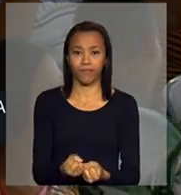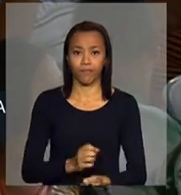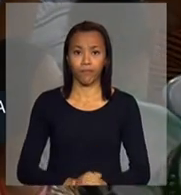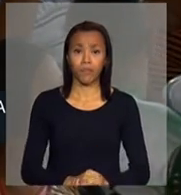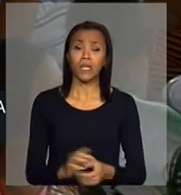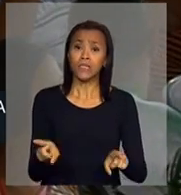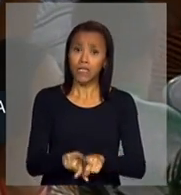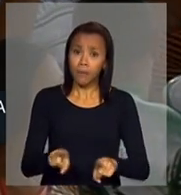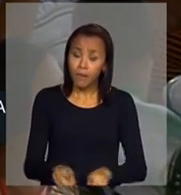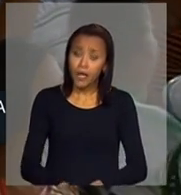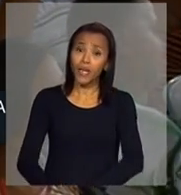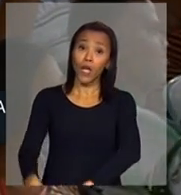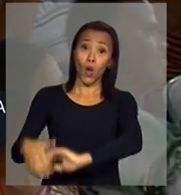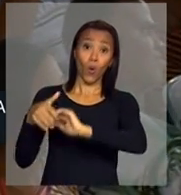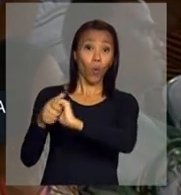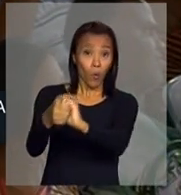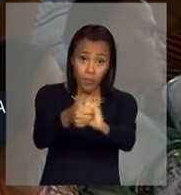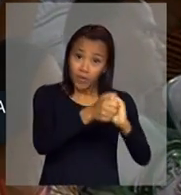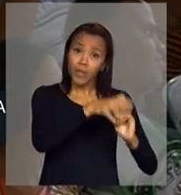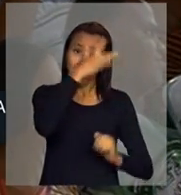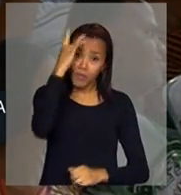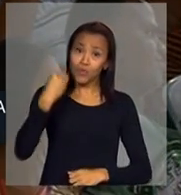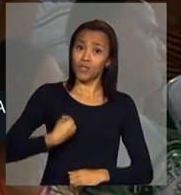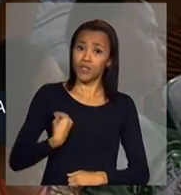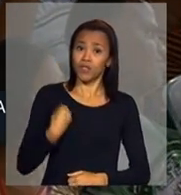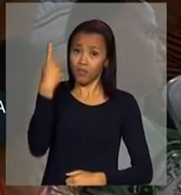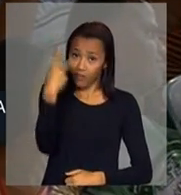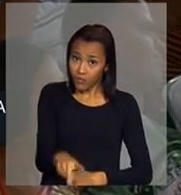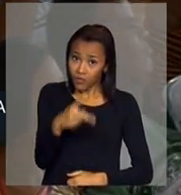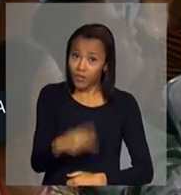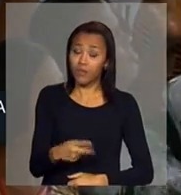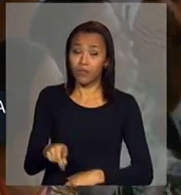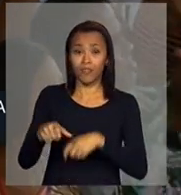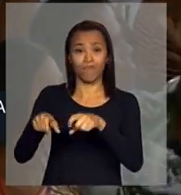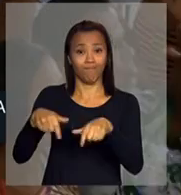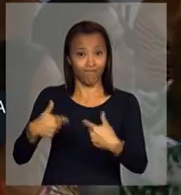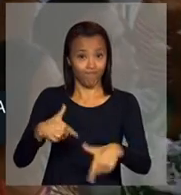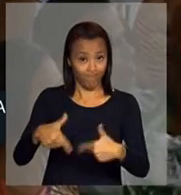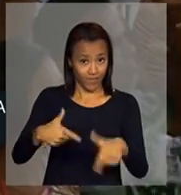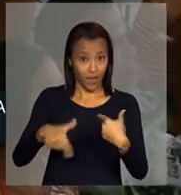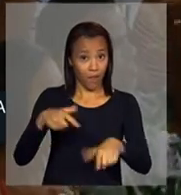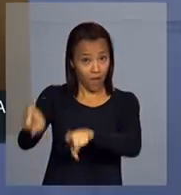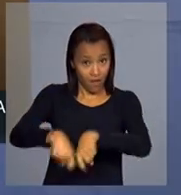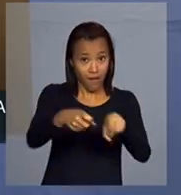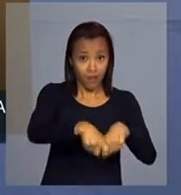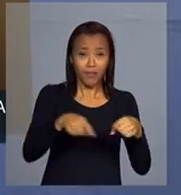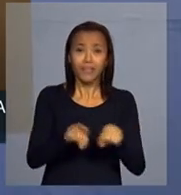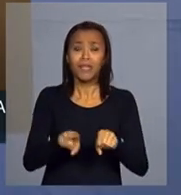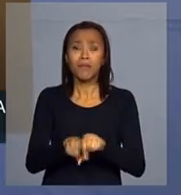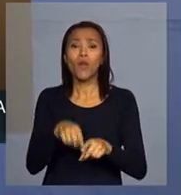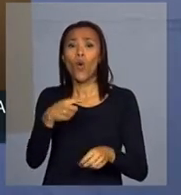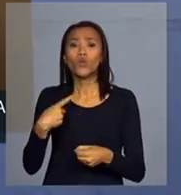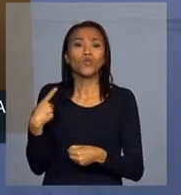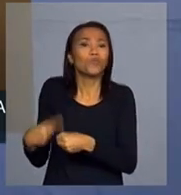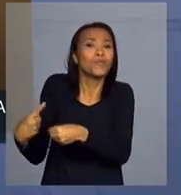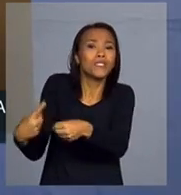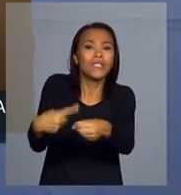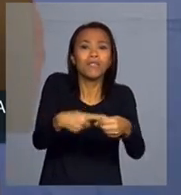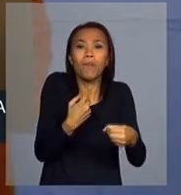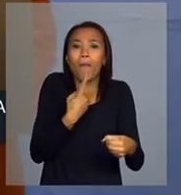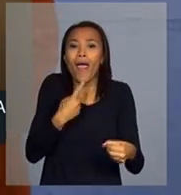Cumprimentar os moradores da área rural e urbana de Serra Talhada e dos municípios aqui da região